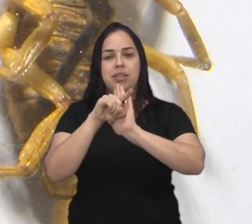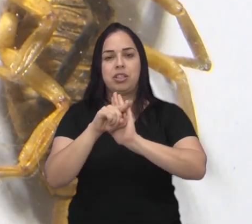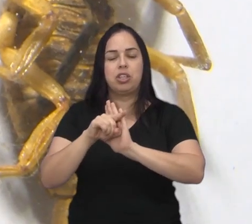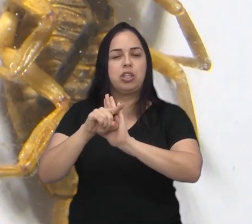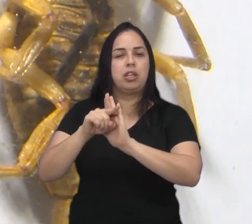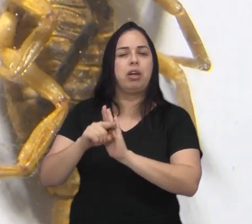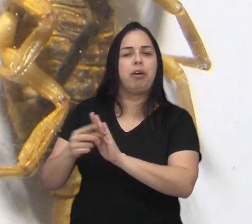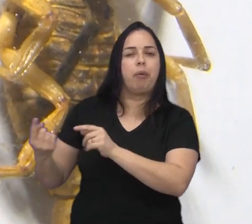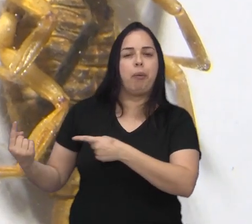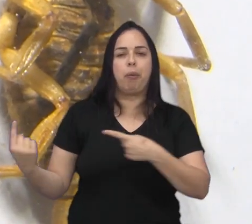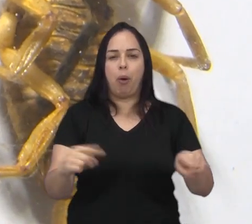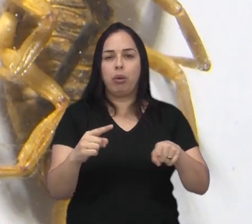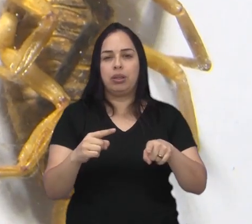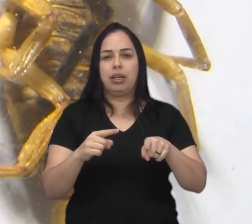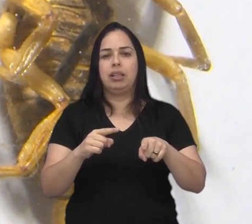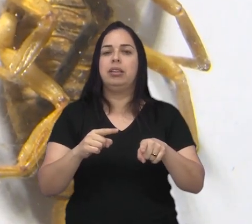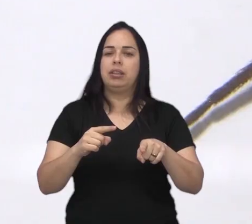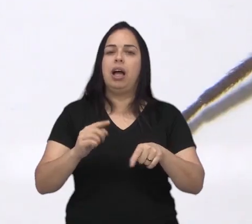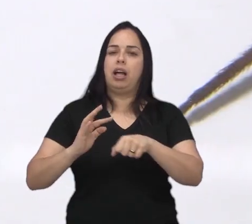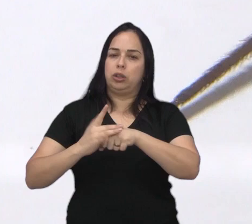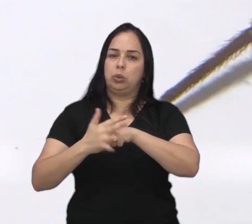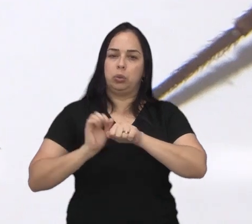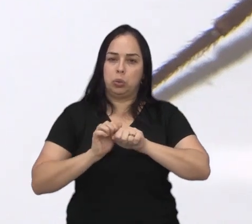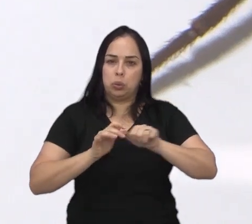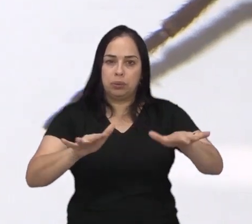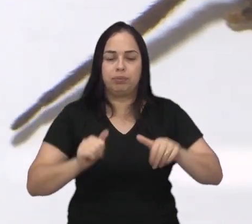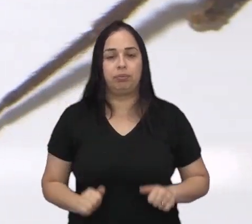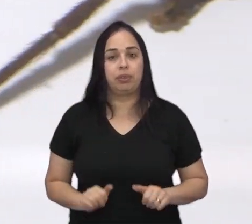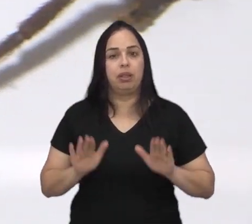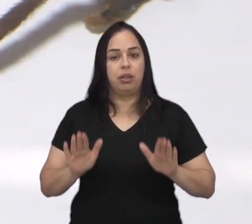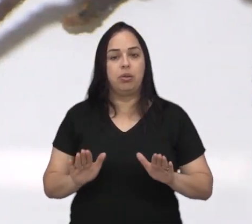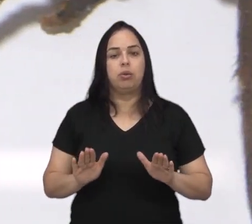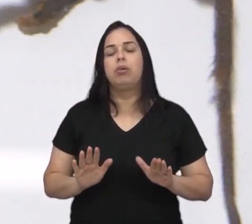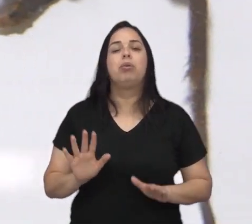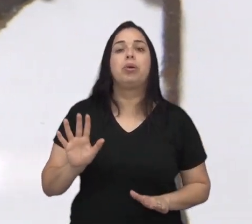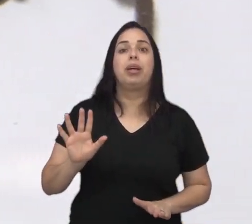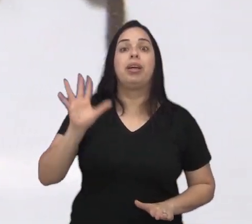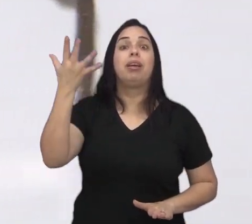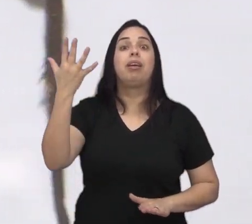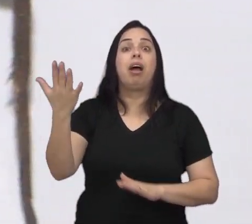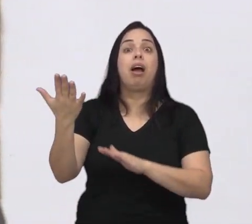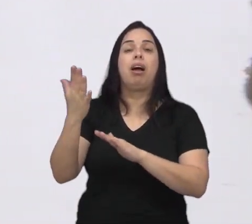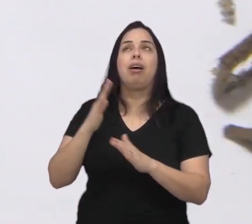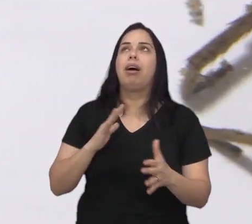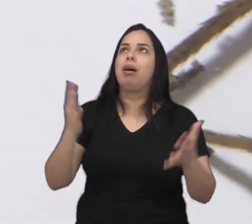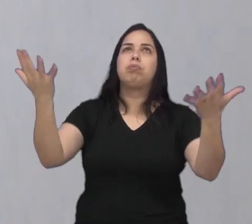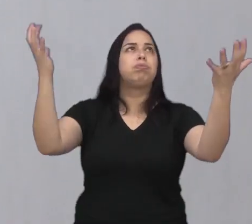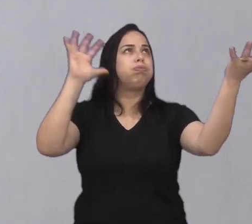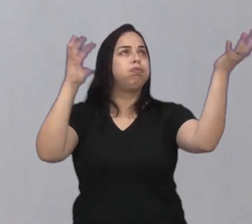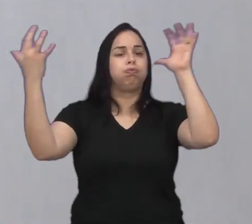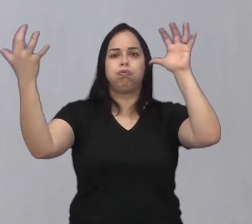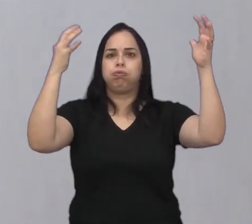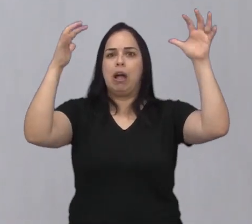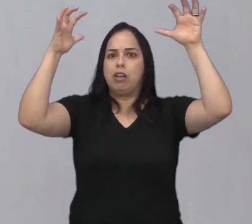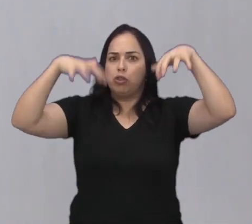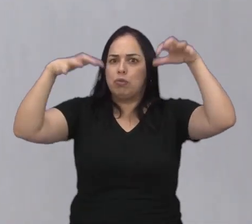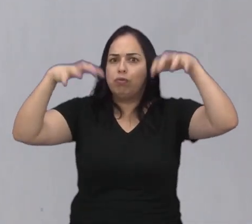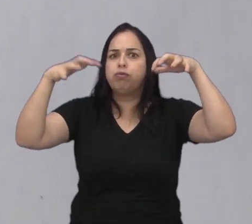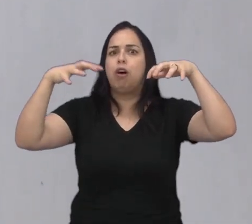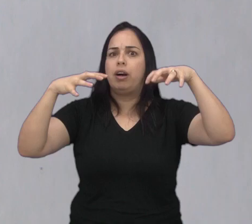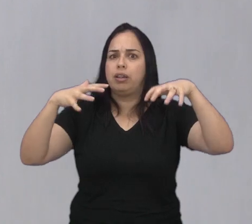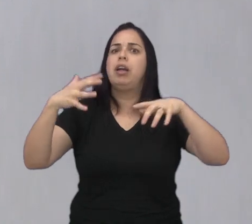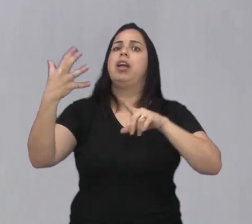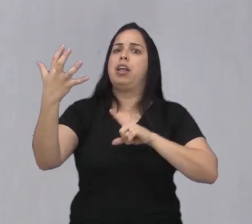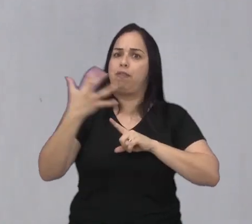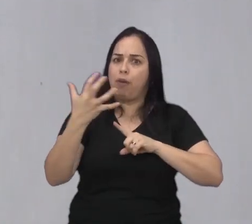do Centro de Vigilância Epidemiológica. E um dos fatores que contribuem com essa realidade é o clima. Altas temperaturas